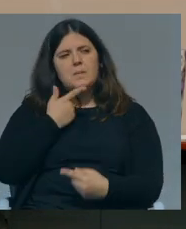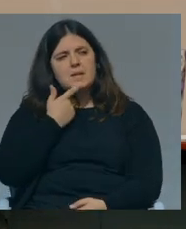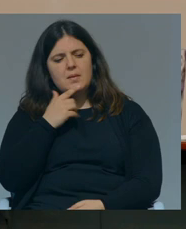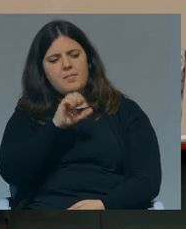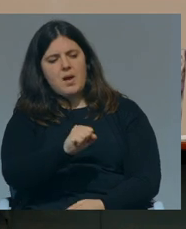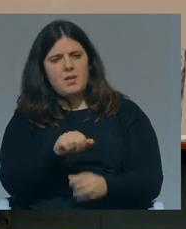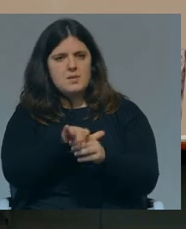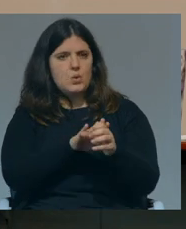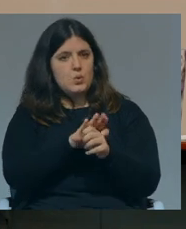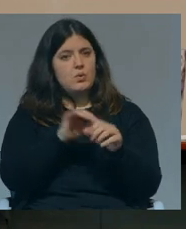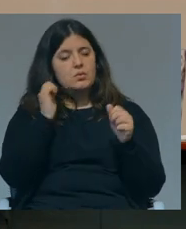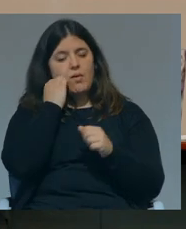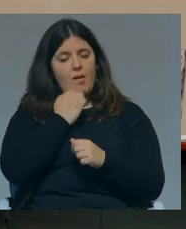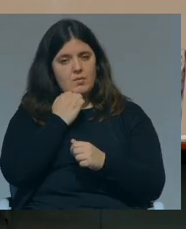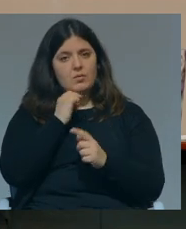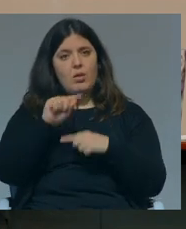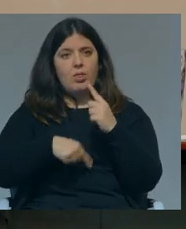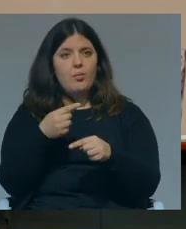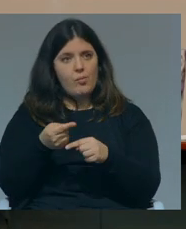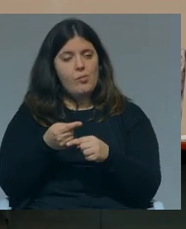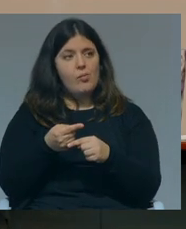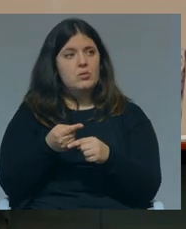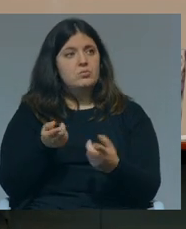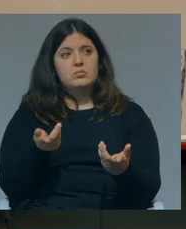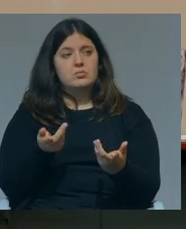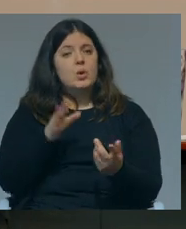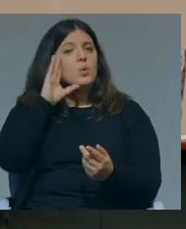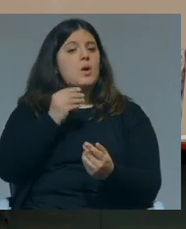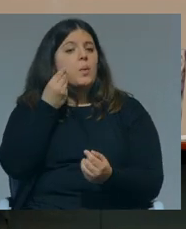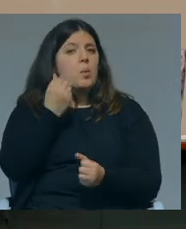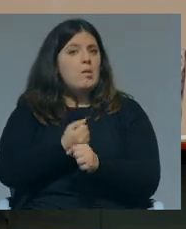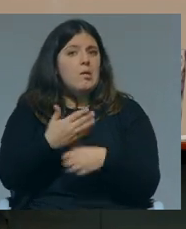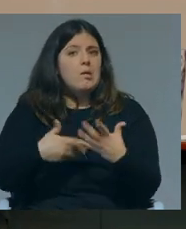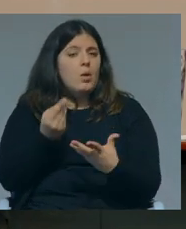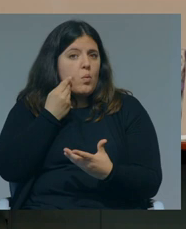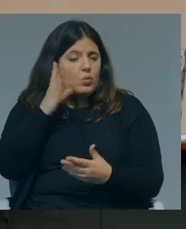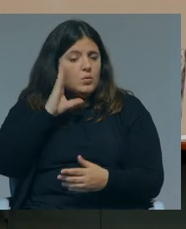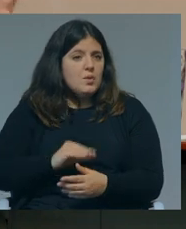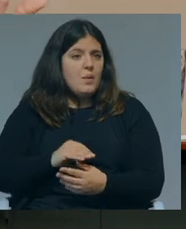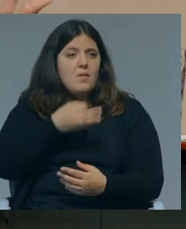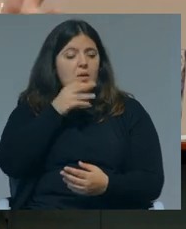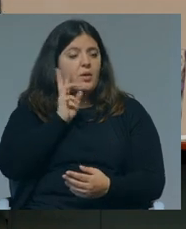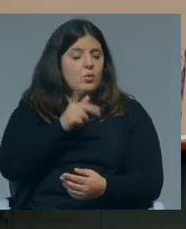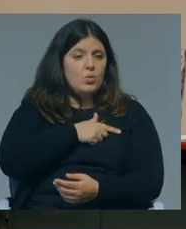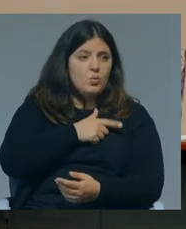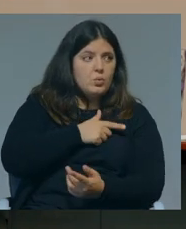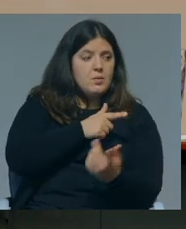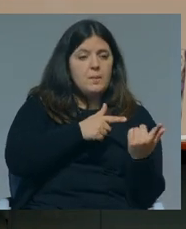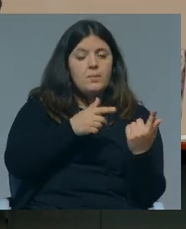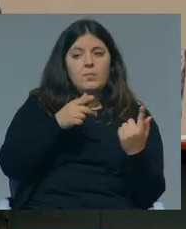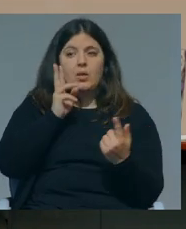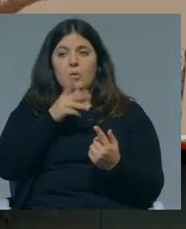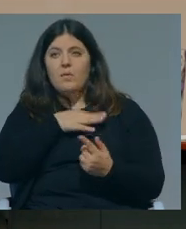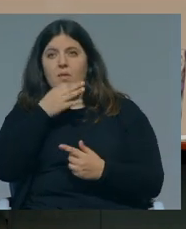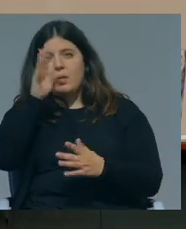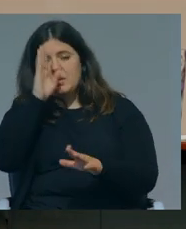casos dramáticos que depois não sabem como lidar com eles. Falam com a diretora de turma, a diretora de turma fala